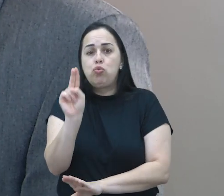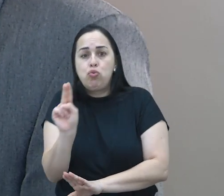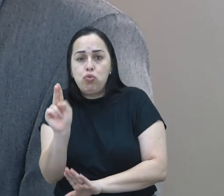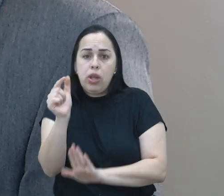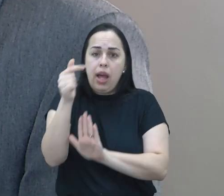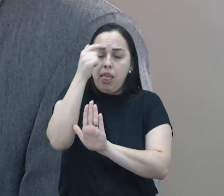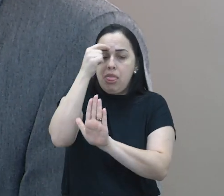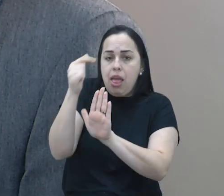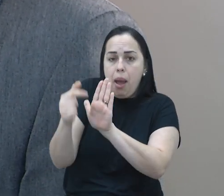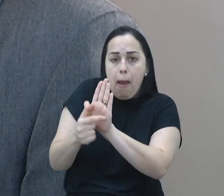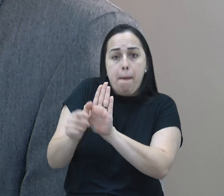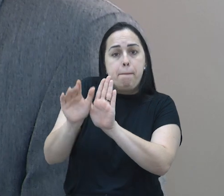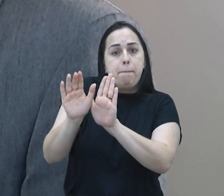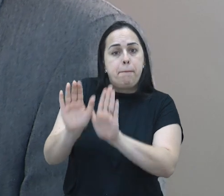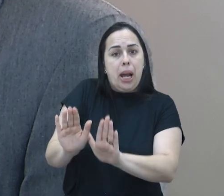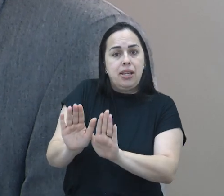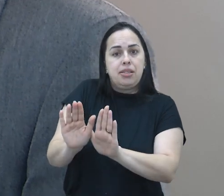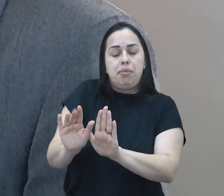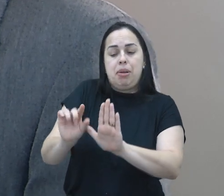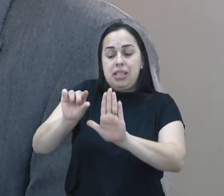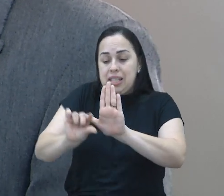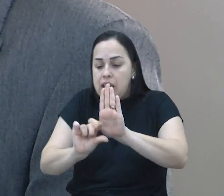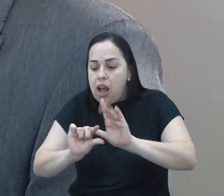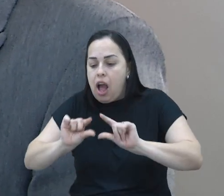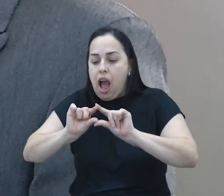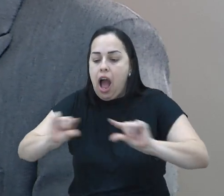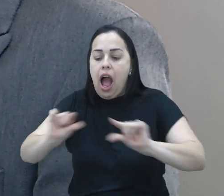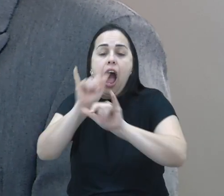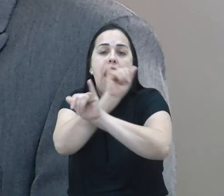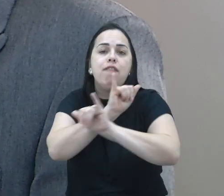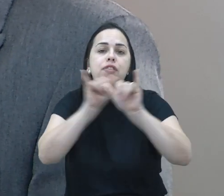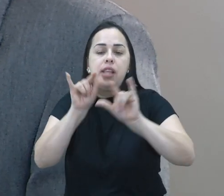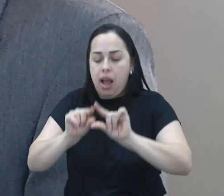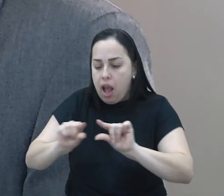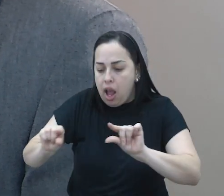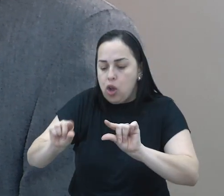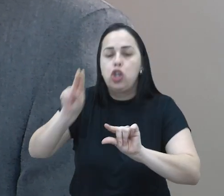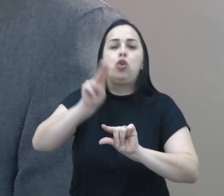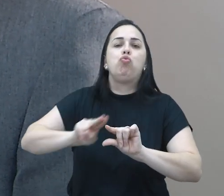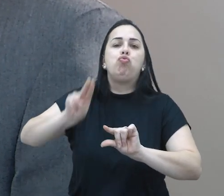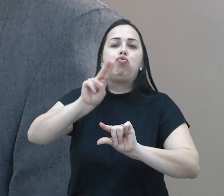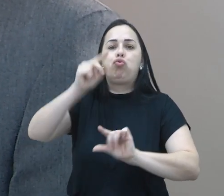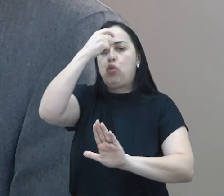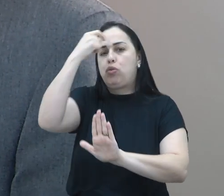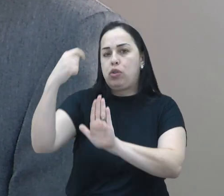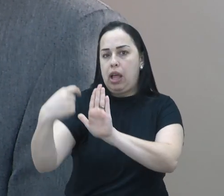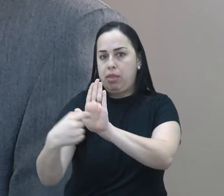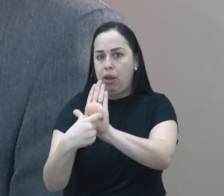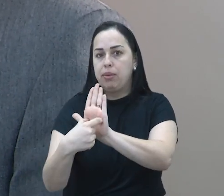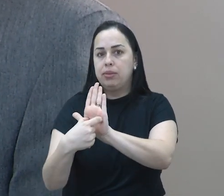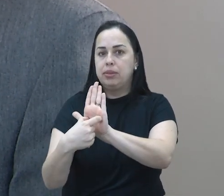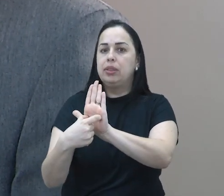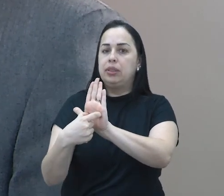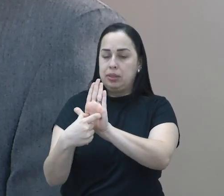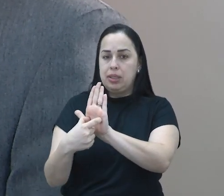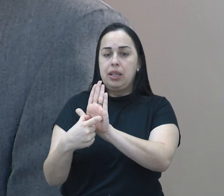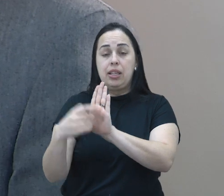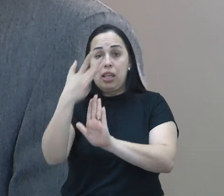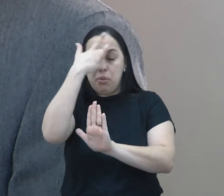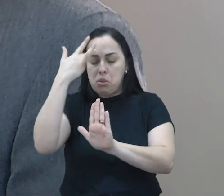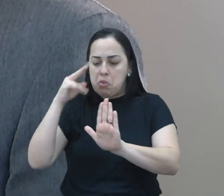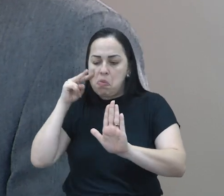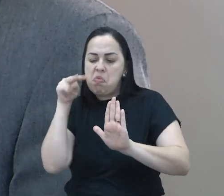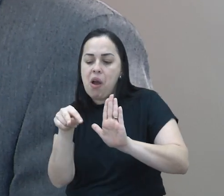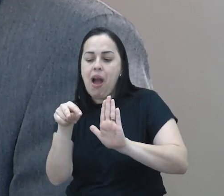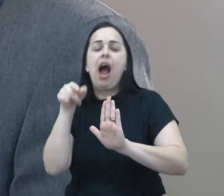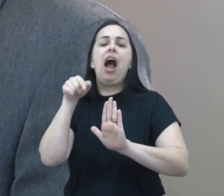Até é autorizado o uso de inteligência artificial, porém tem que ser rotulado embaixo, tem que ser claramente indicado para as